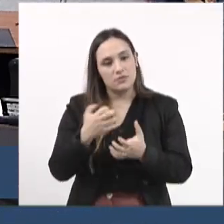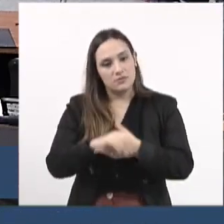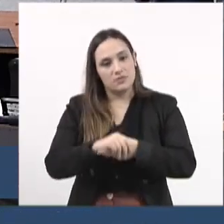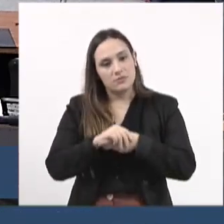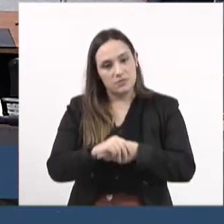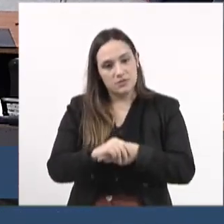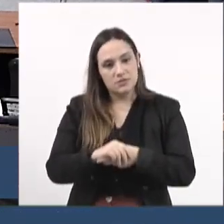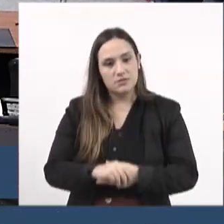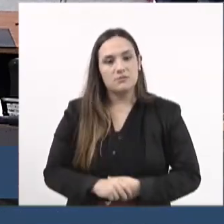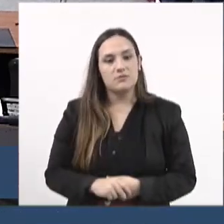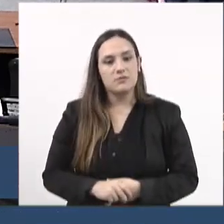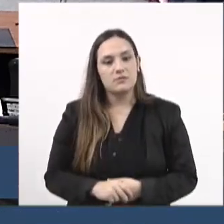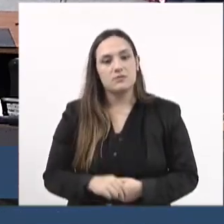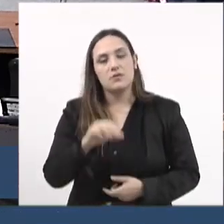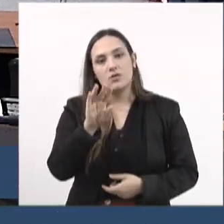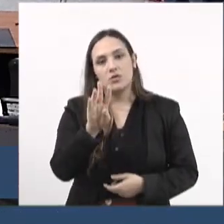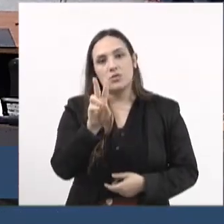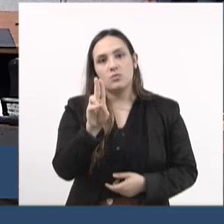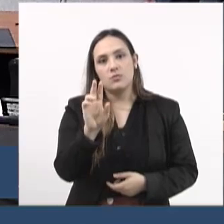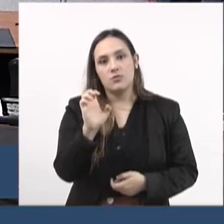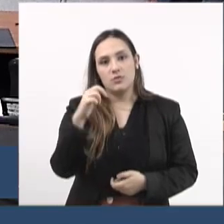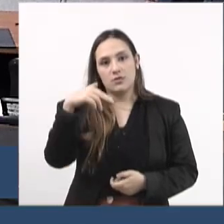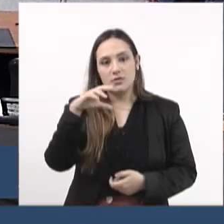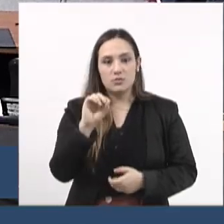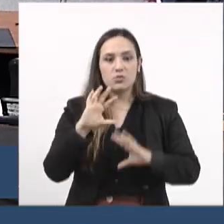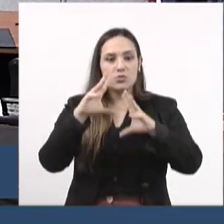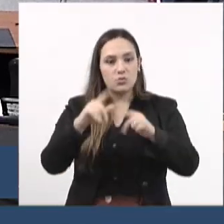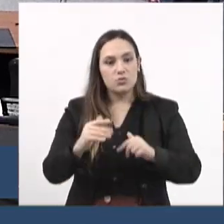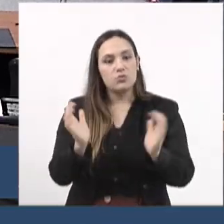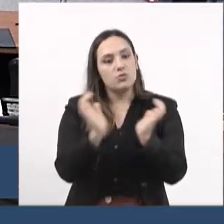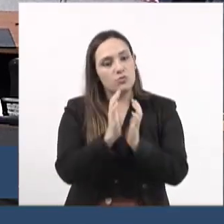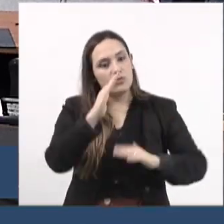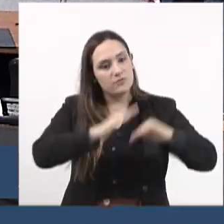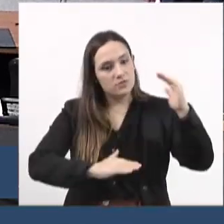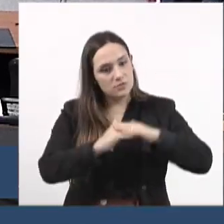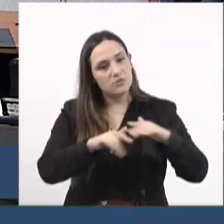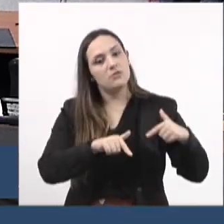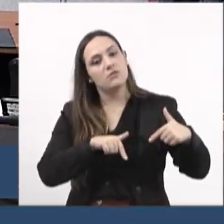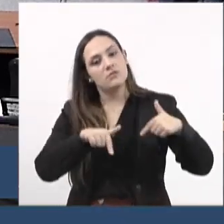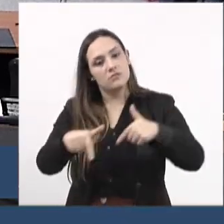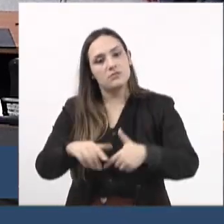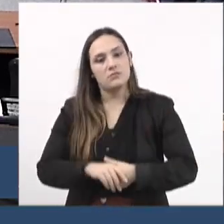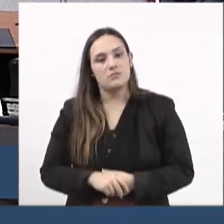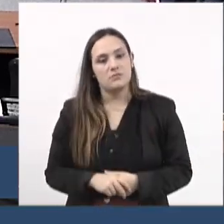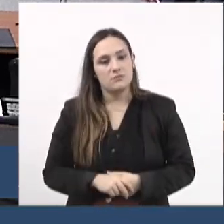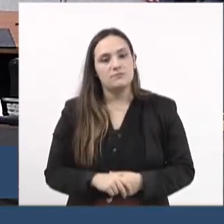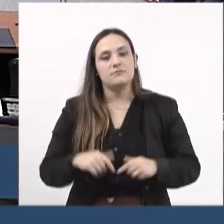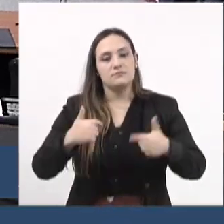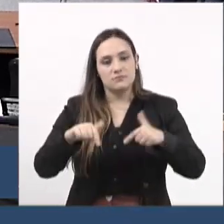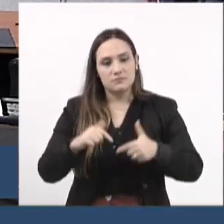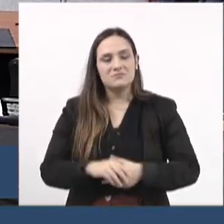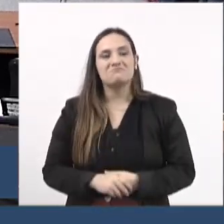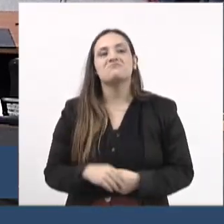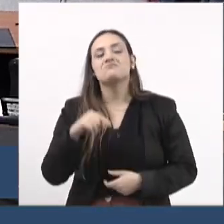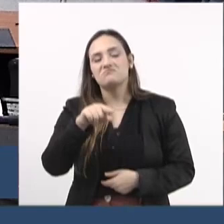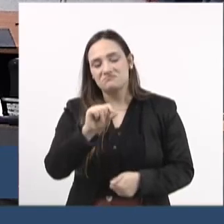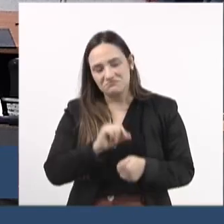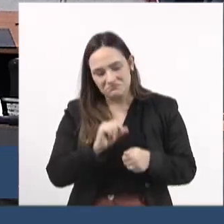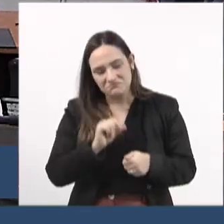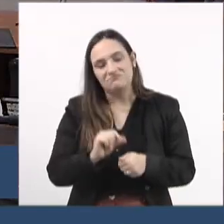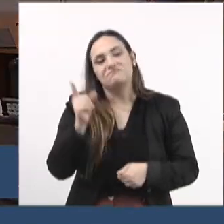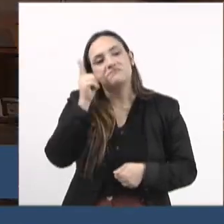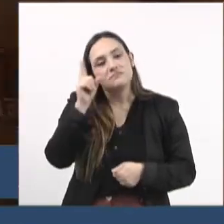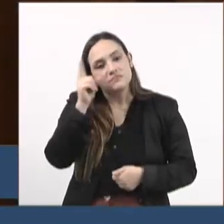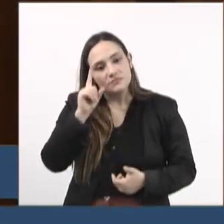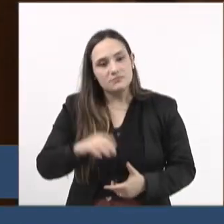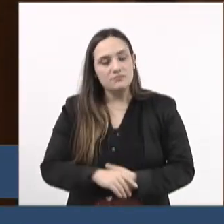parabenizar Bueno e toda a categoria pela luta e pelo trabalho que vocês fazem no dia